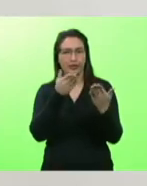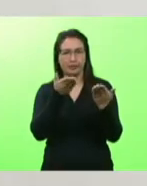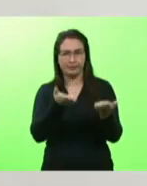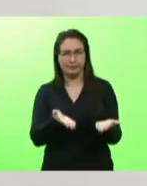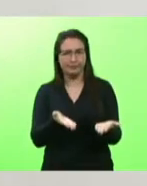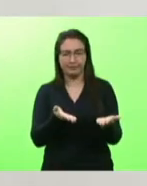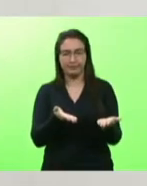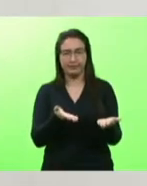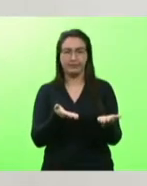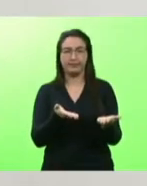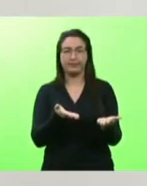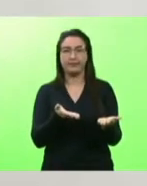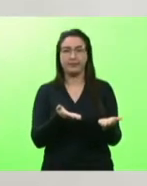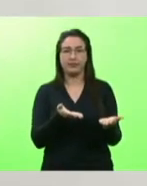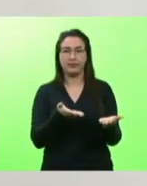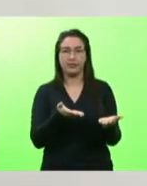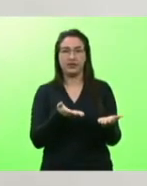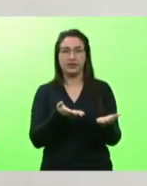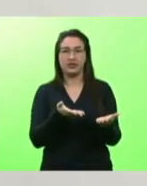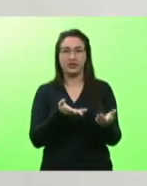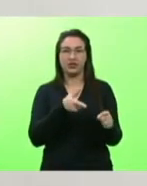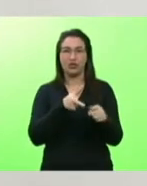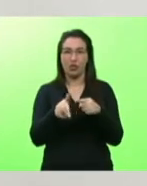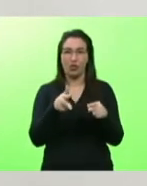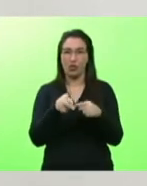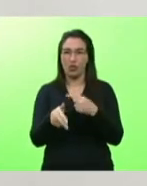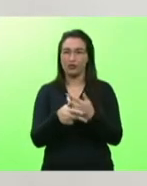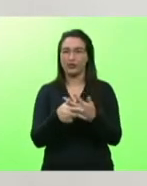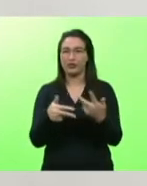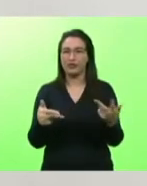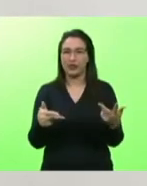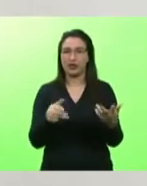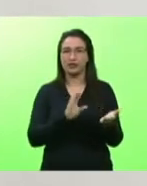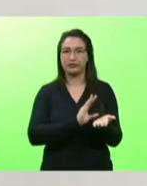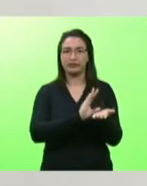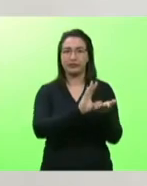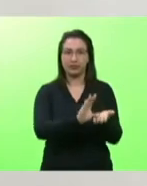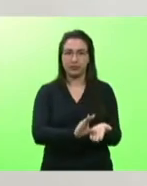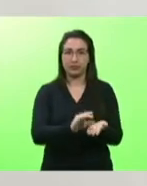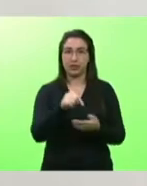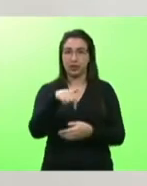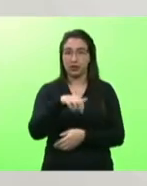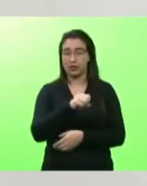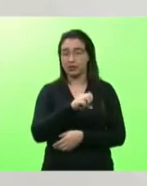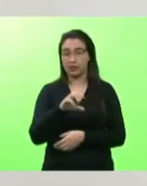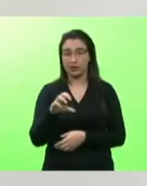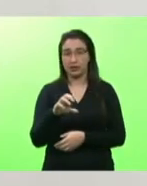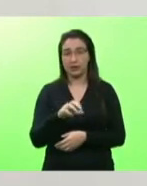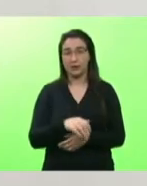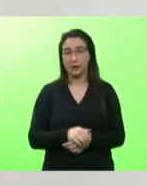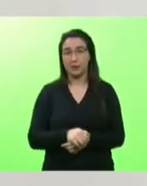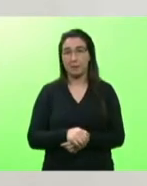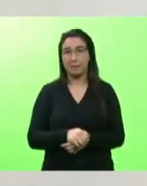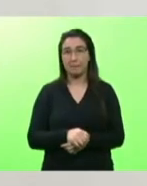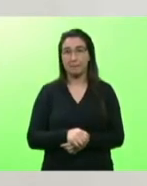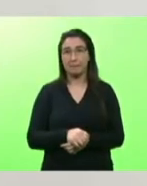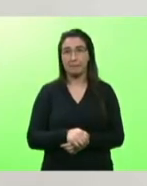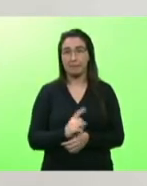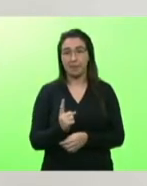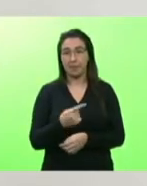cortes de orçamento ou seja de recursos para o nosso estado no mínimo que nós temos